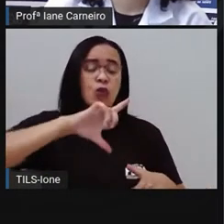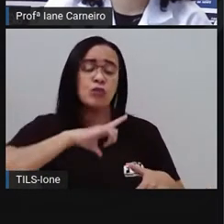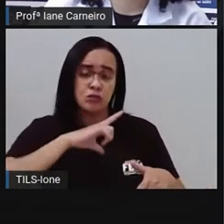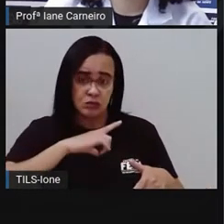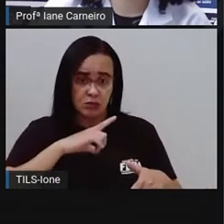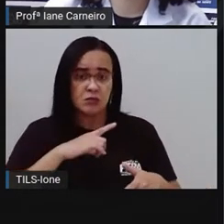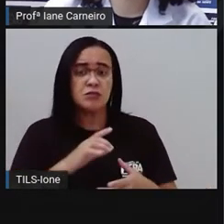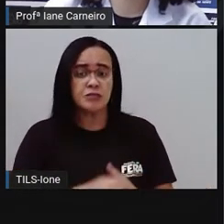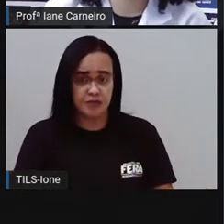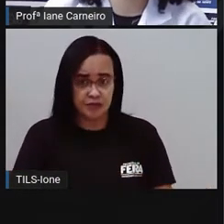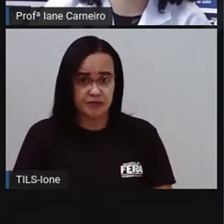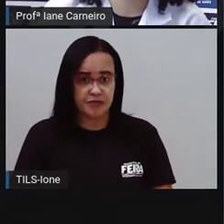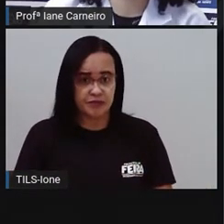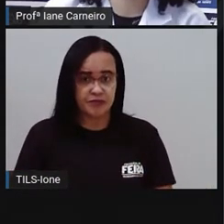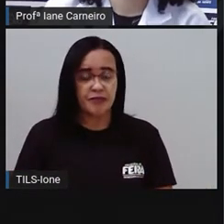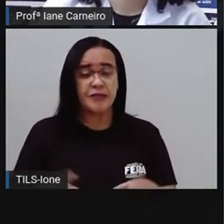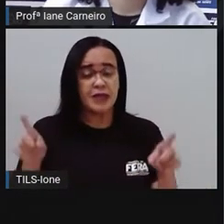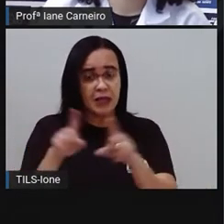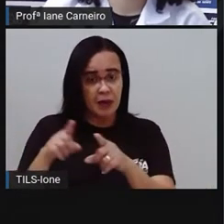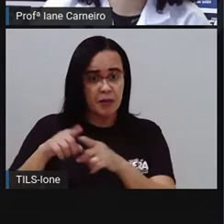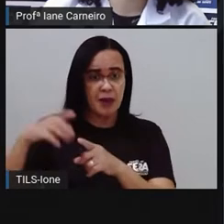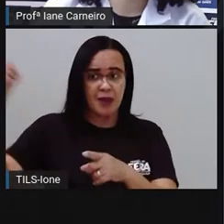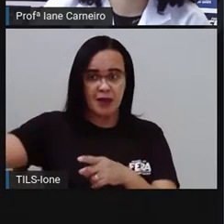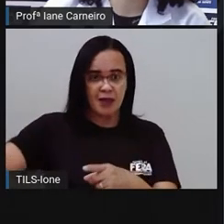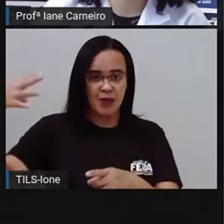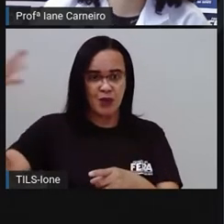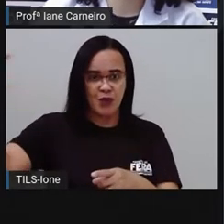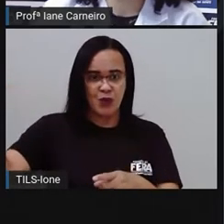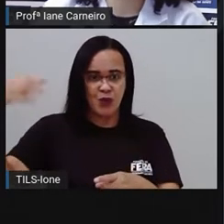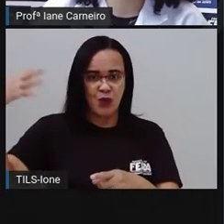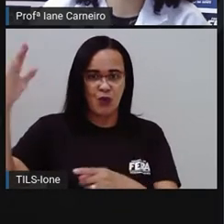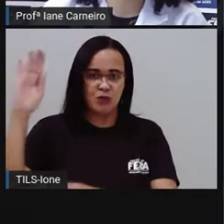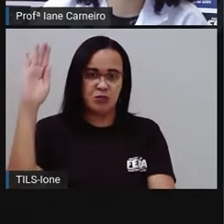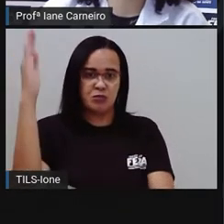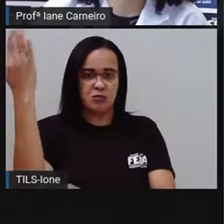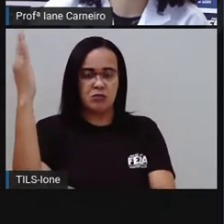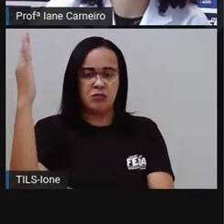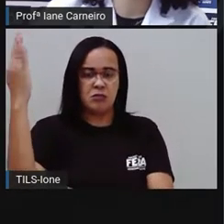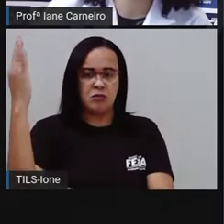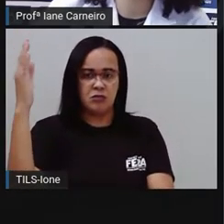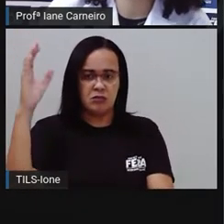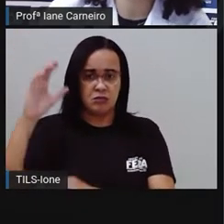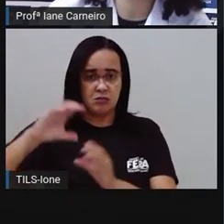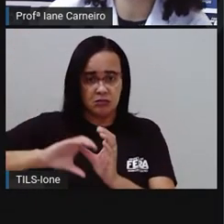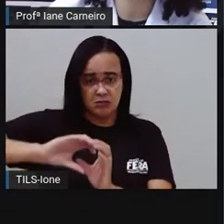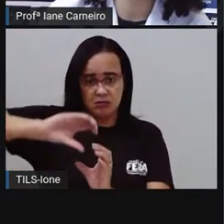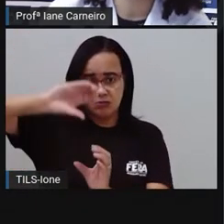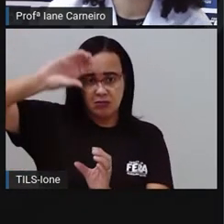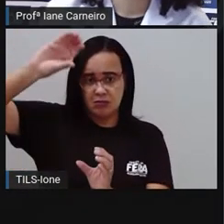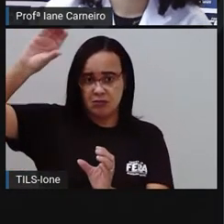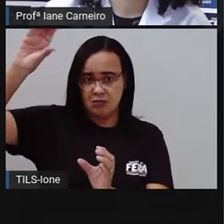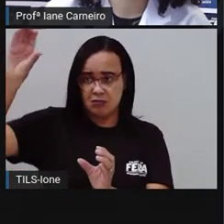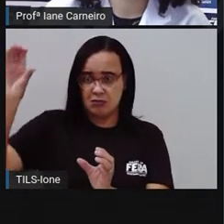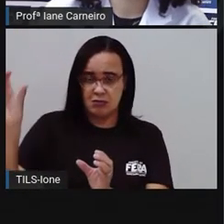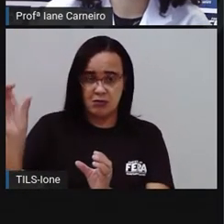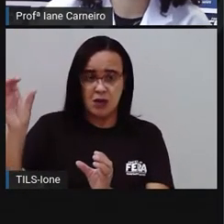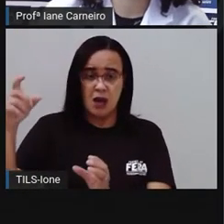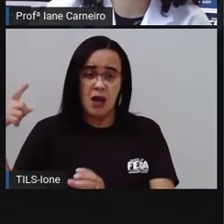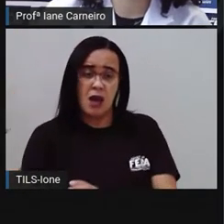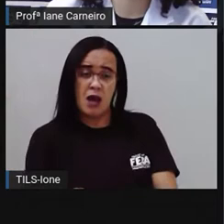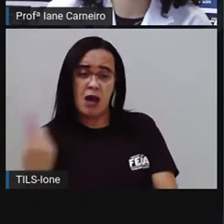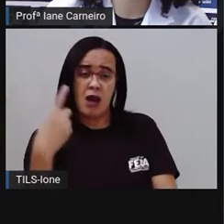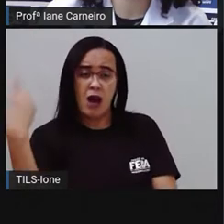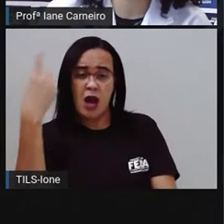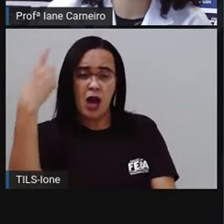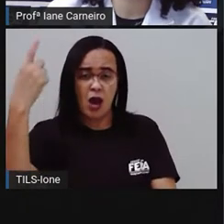As luzes da minha rua ficam nos postes altos, ligados por muitos fios. Os fios estão